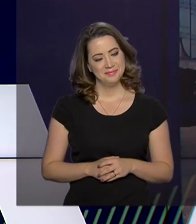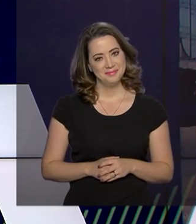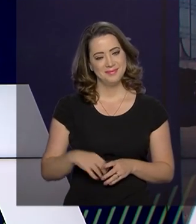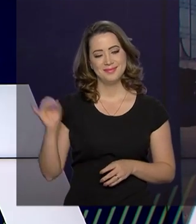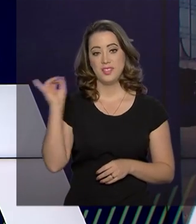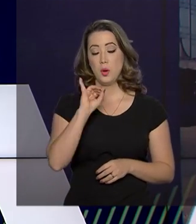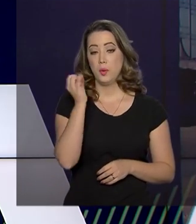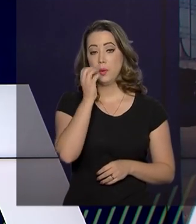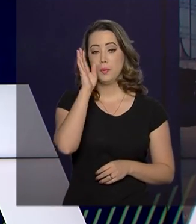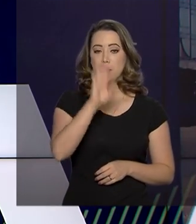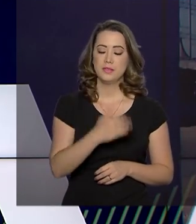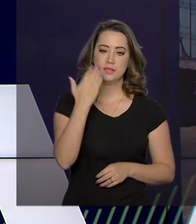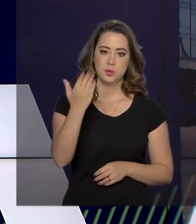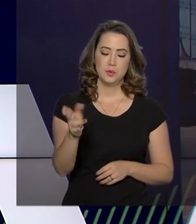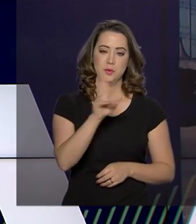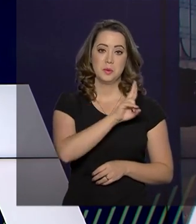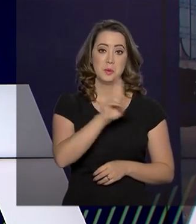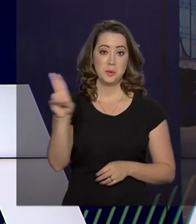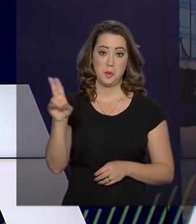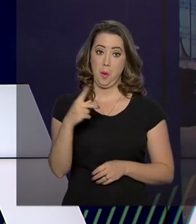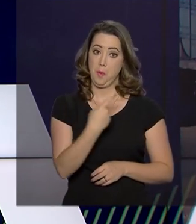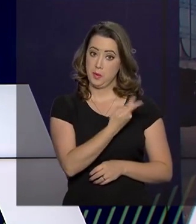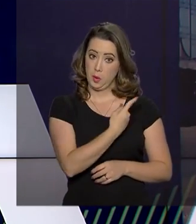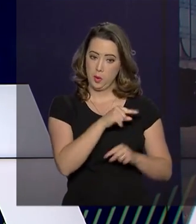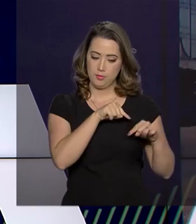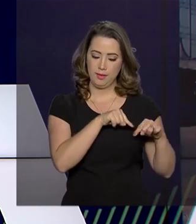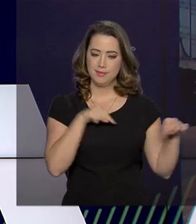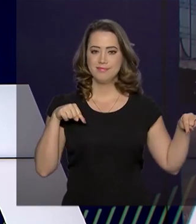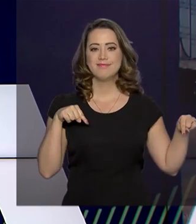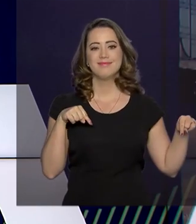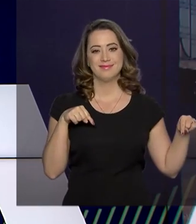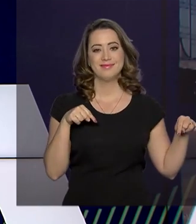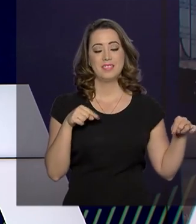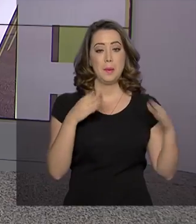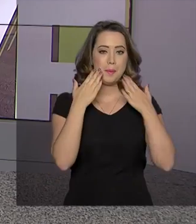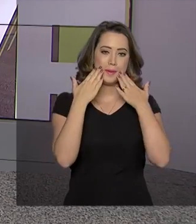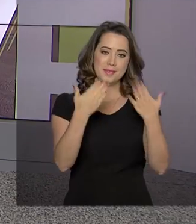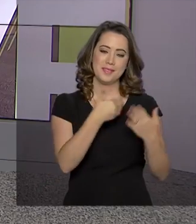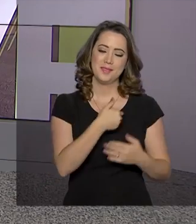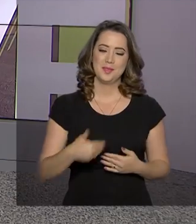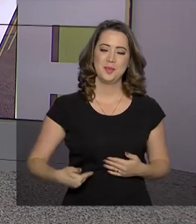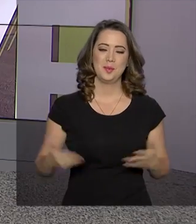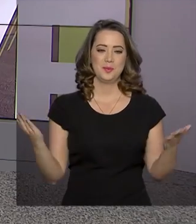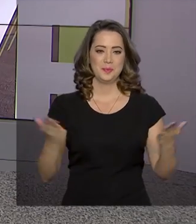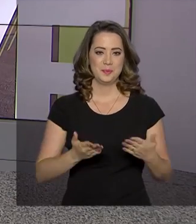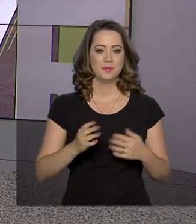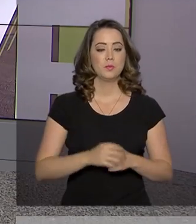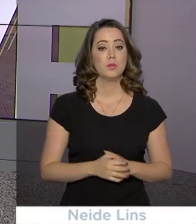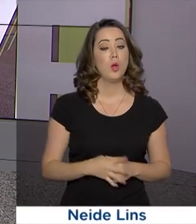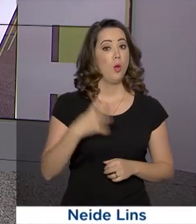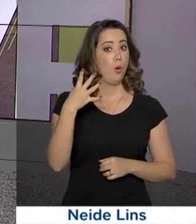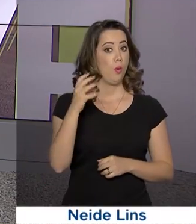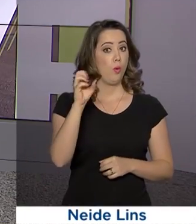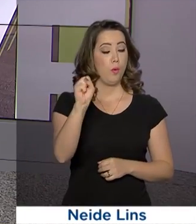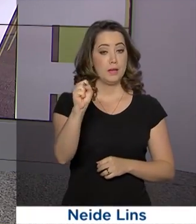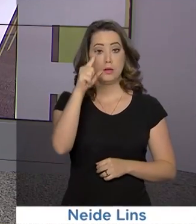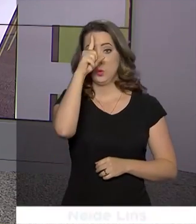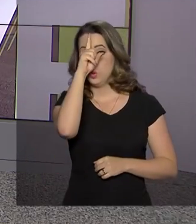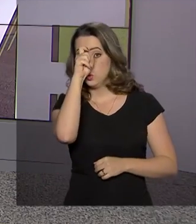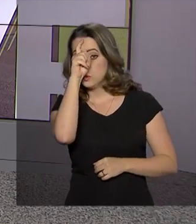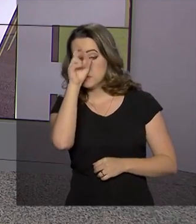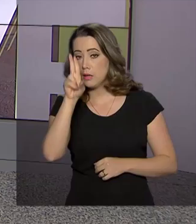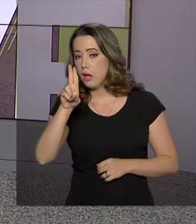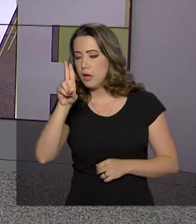Olá, boa tarde para você. Eu sou Roberto Camargo e está no ar o governo agora. 48 hospitais universitários de